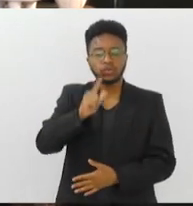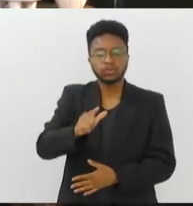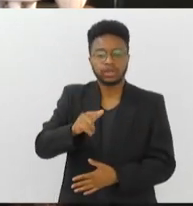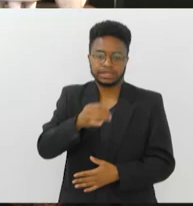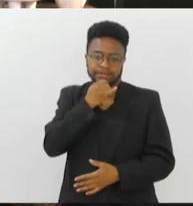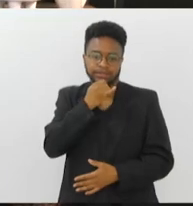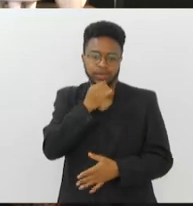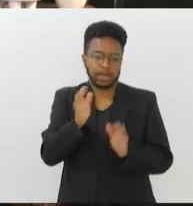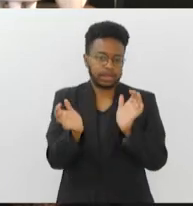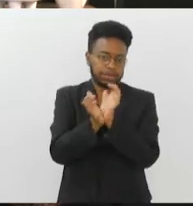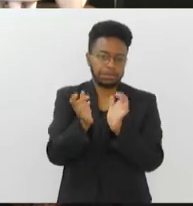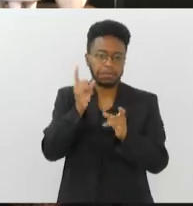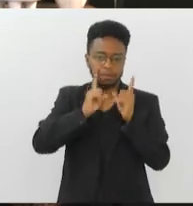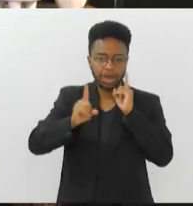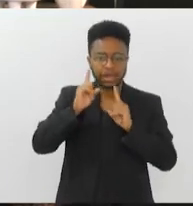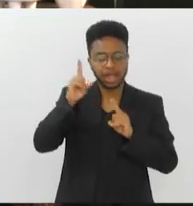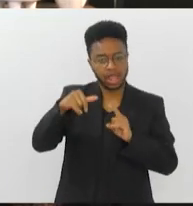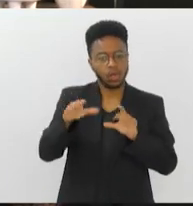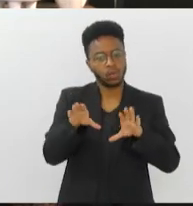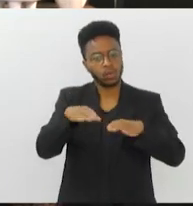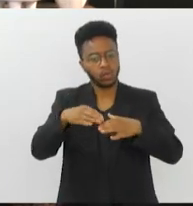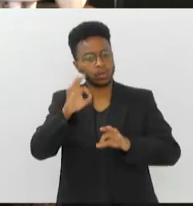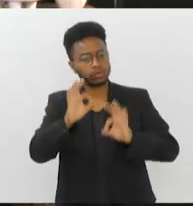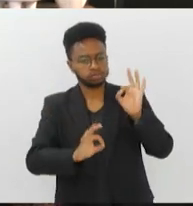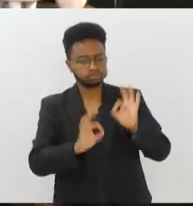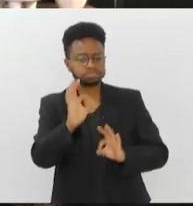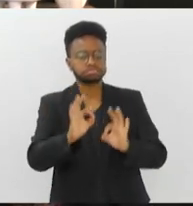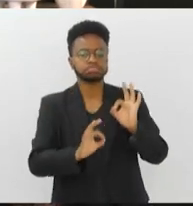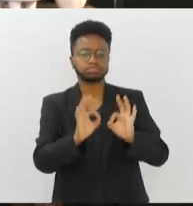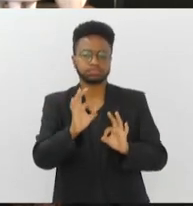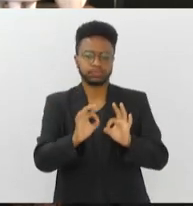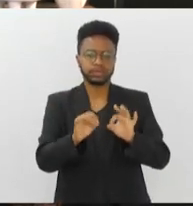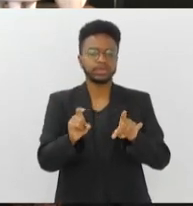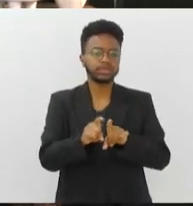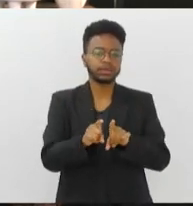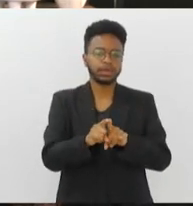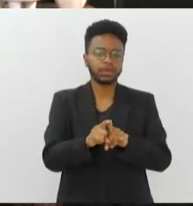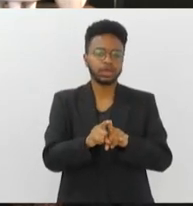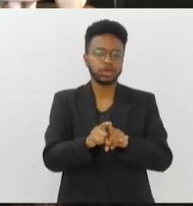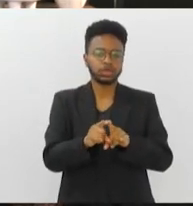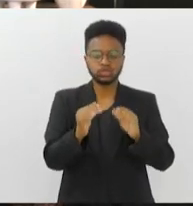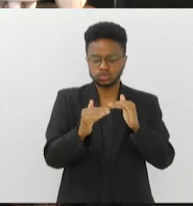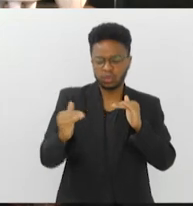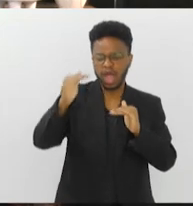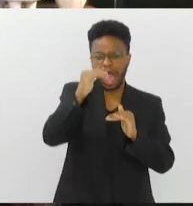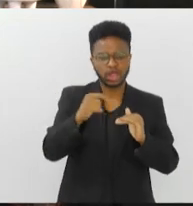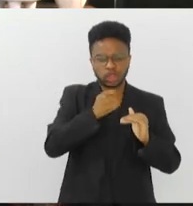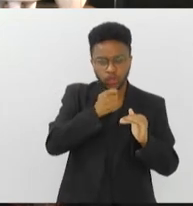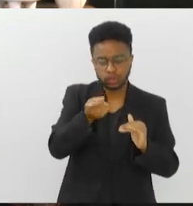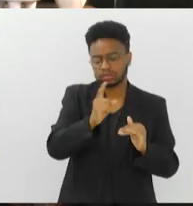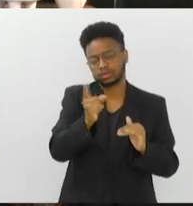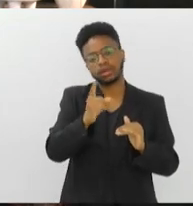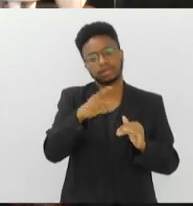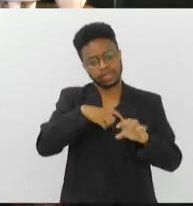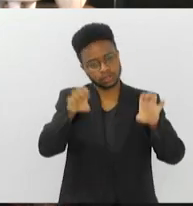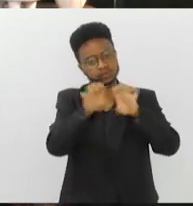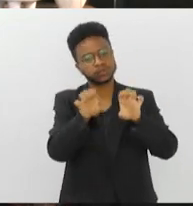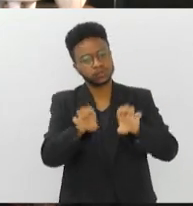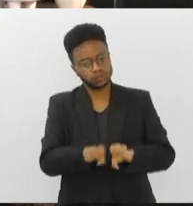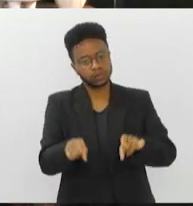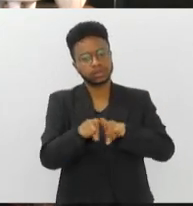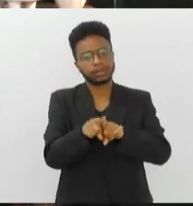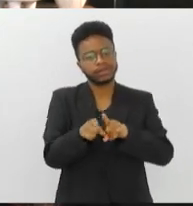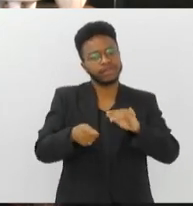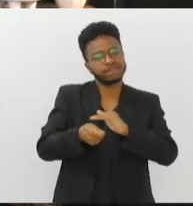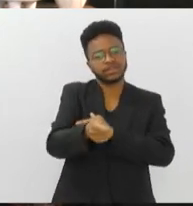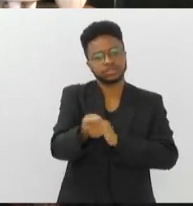Maricá, por exemplo, que é um time que, organizado, que não subiu à toa, é um time com uma estrutura e um investimento